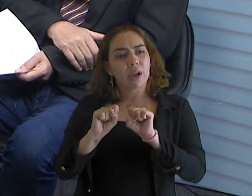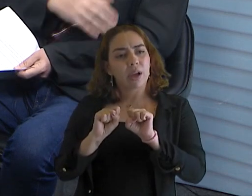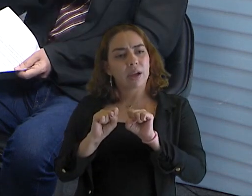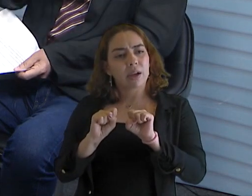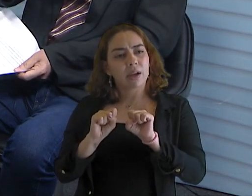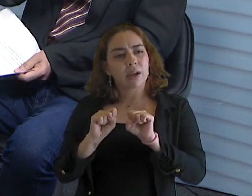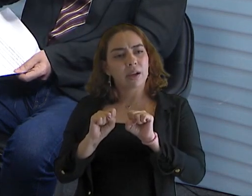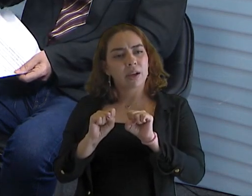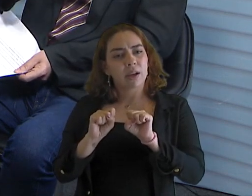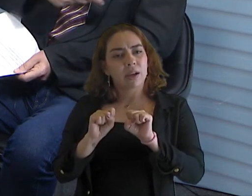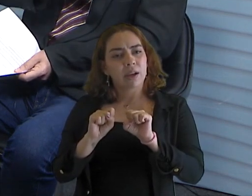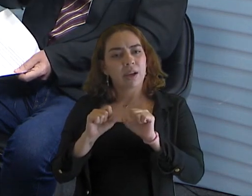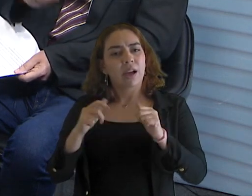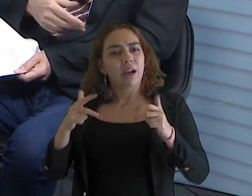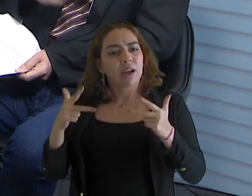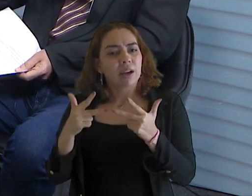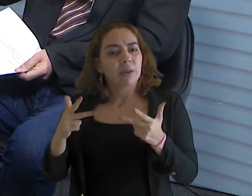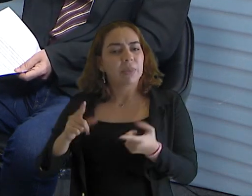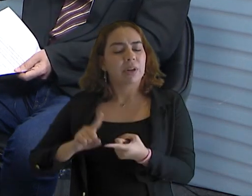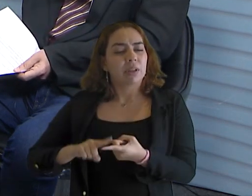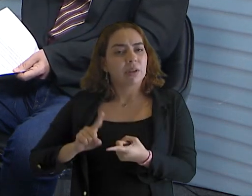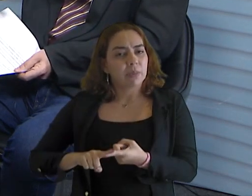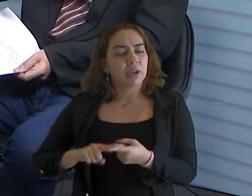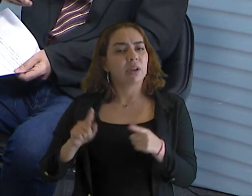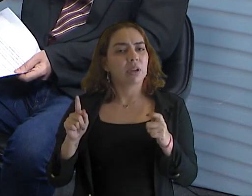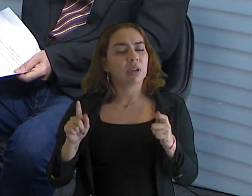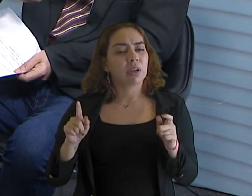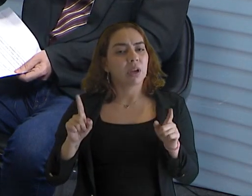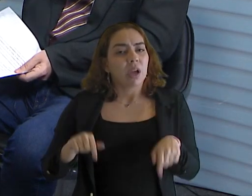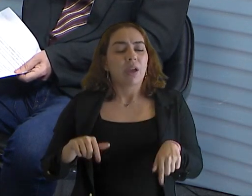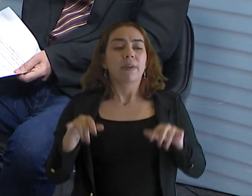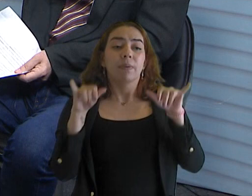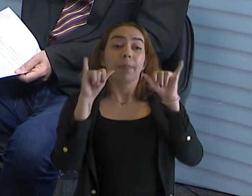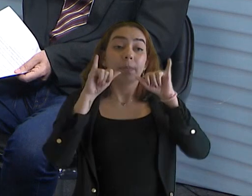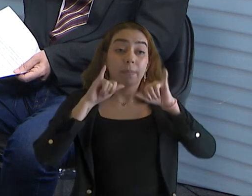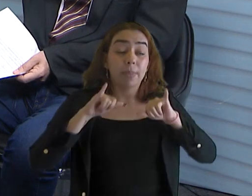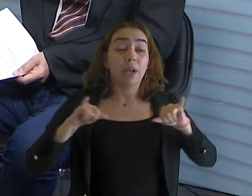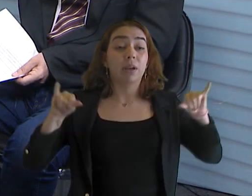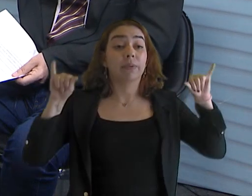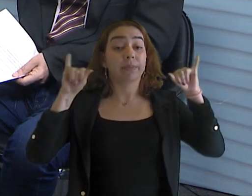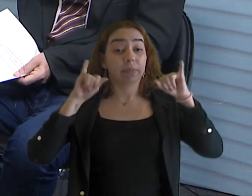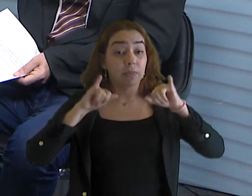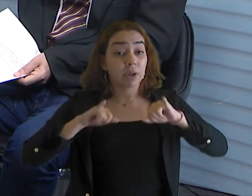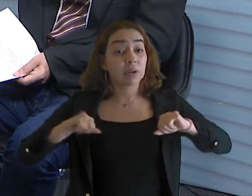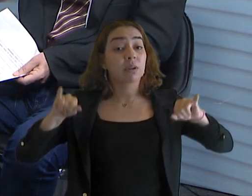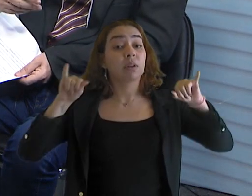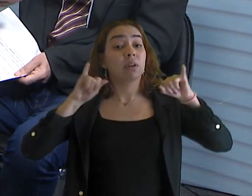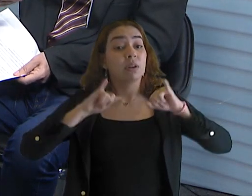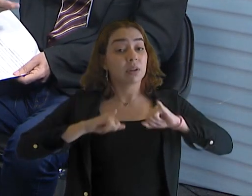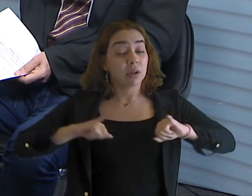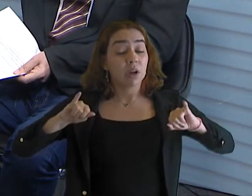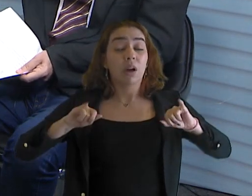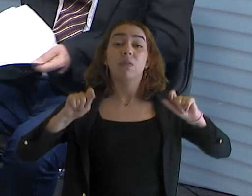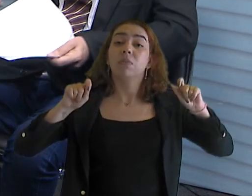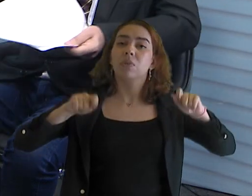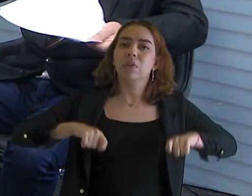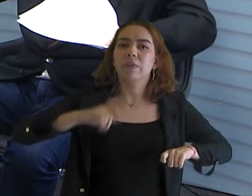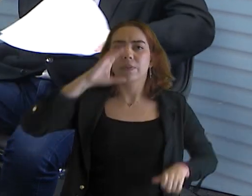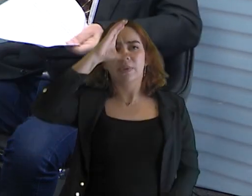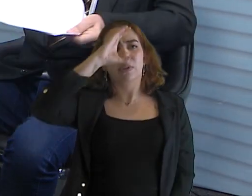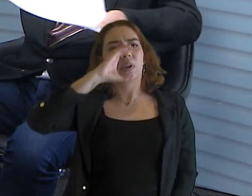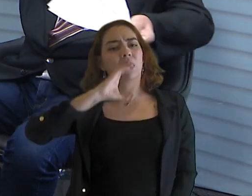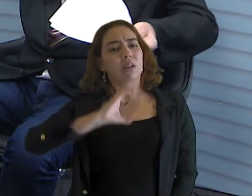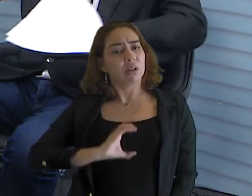passando informações, inclusive informações para o público, como o público pode usar essas